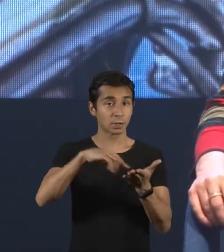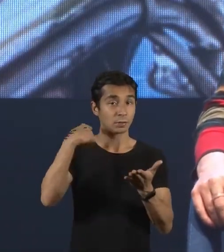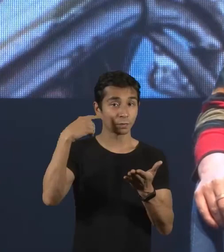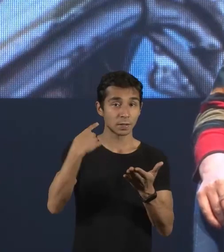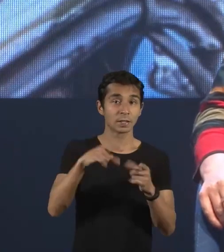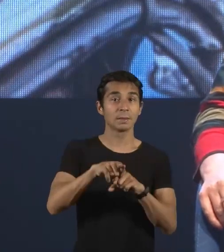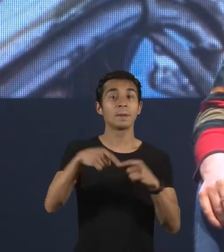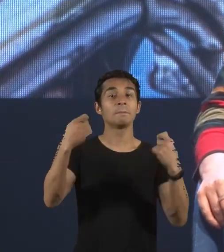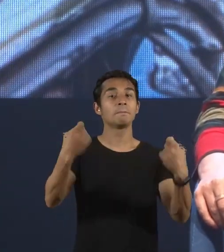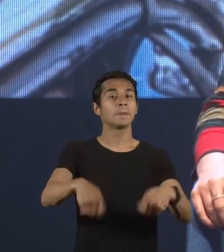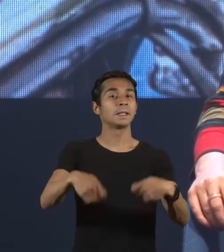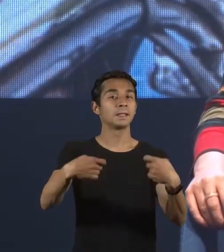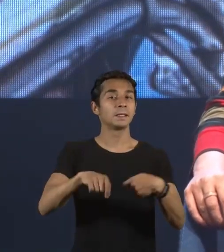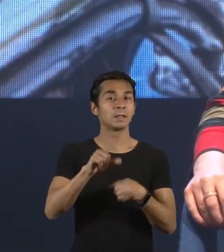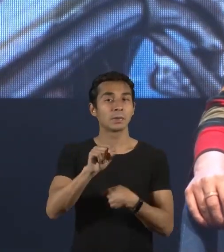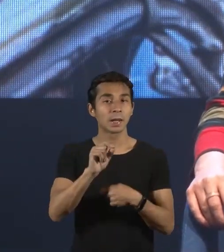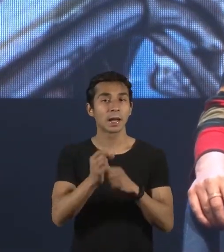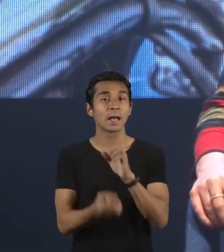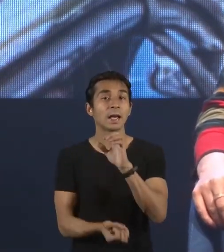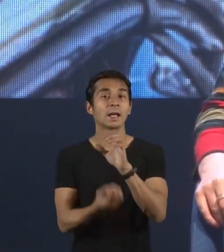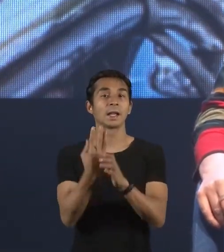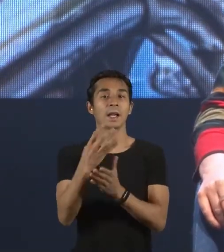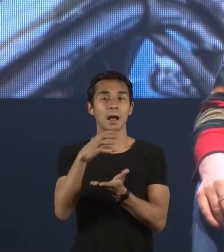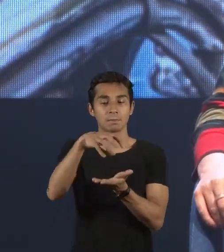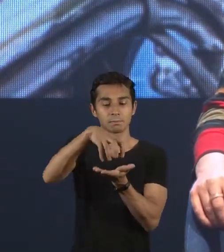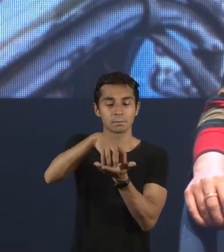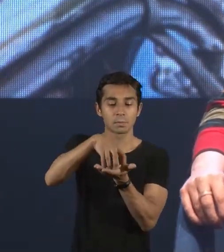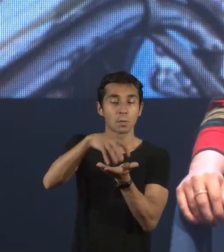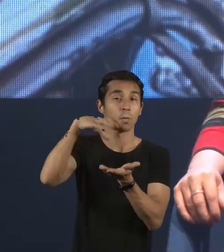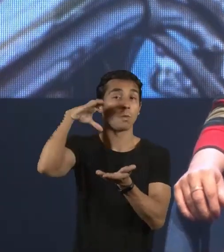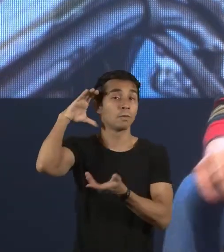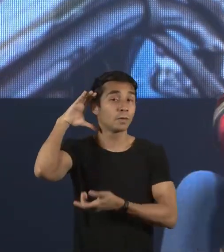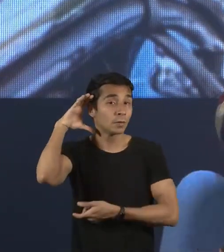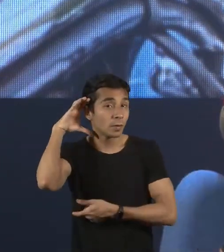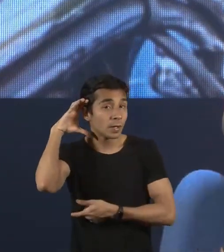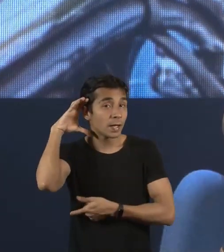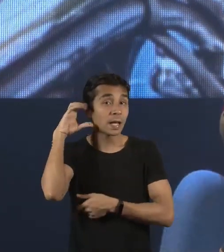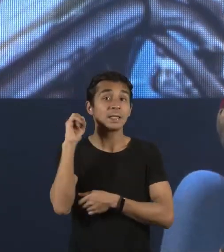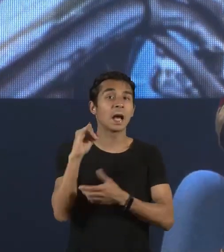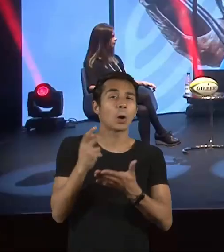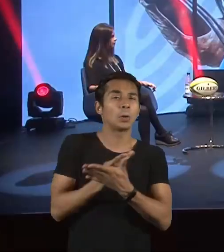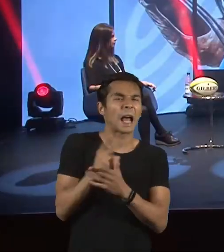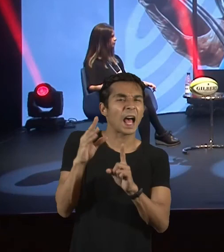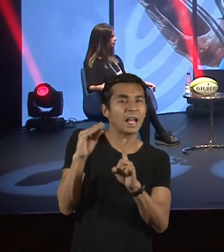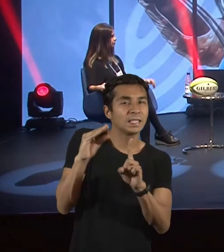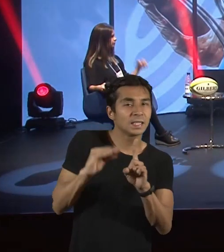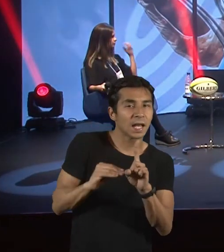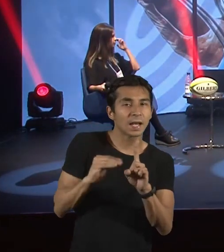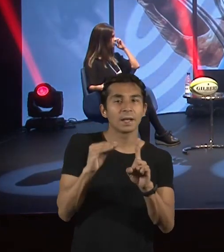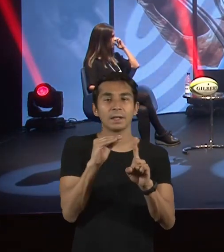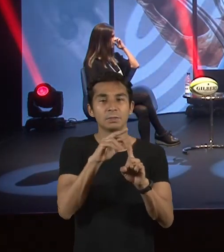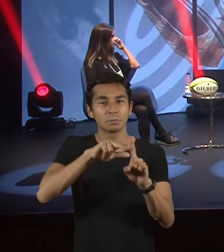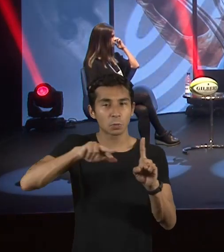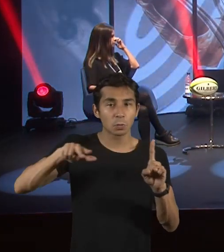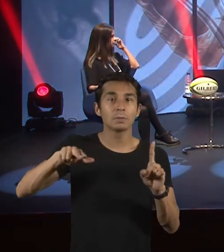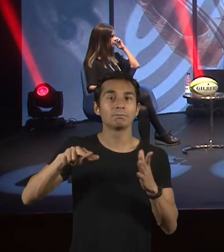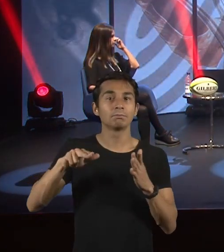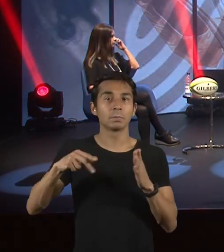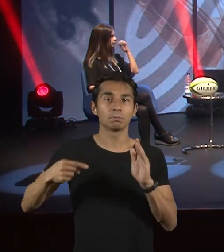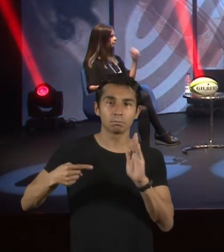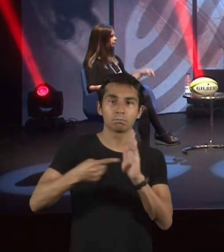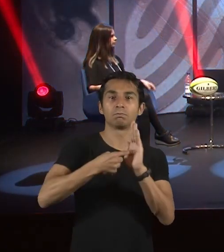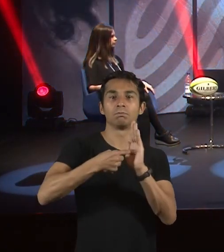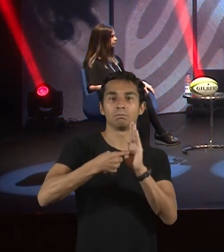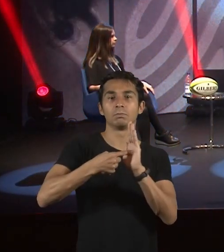ouvidorias para verificar denúncias de assédio. Sim, o assédio é uma questão muito séria. A pesquisa que o LinkedIn